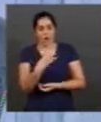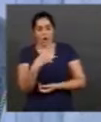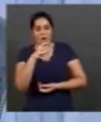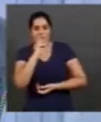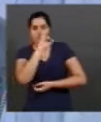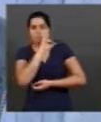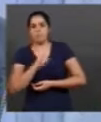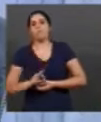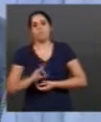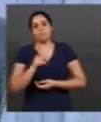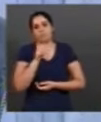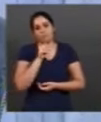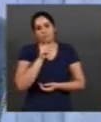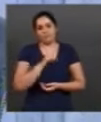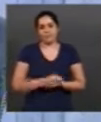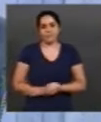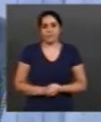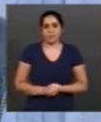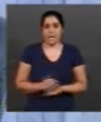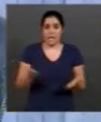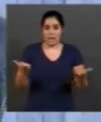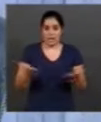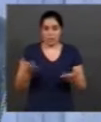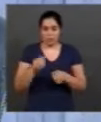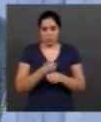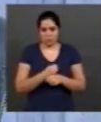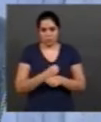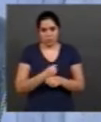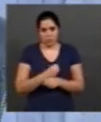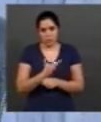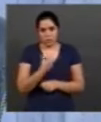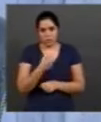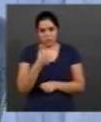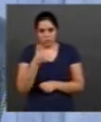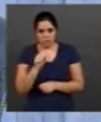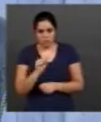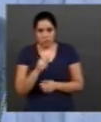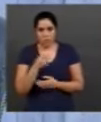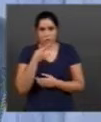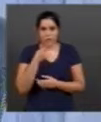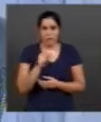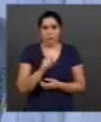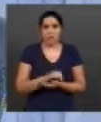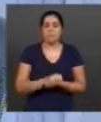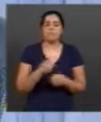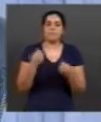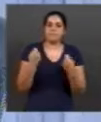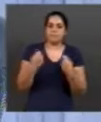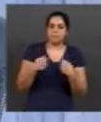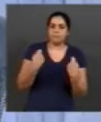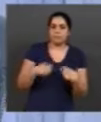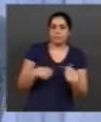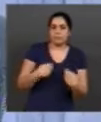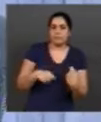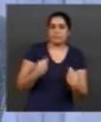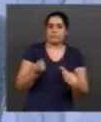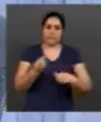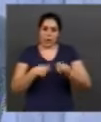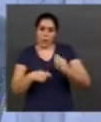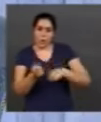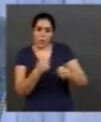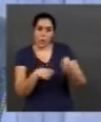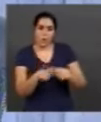água. Este ano, a ONU Brasil chamou a atenção para uma gestão sustentável da água, principalmente